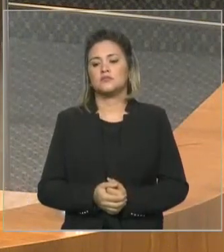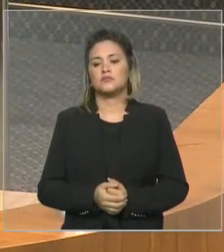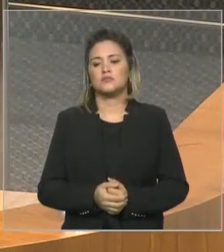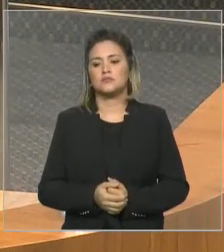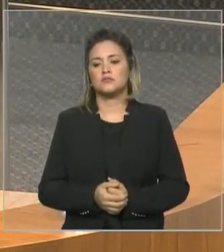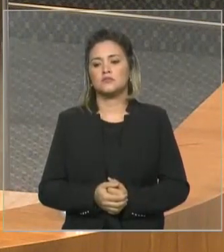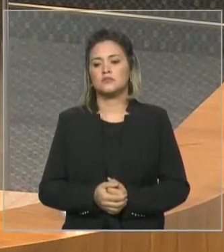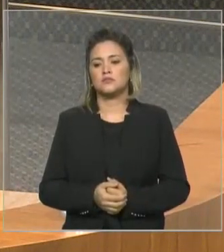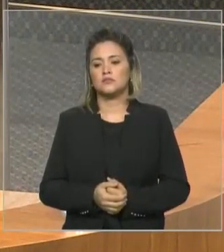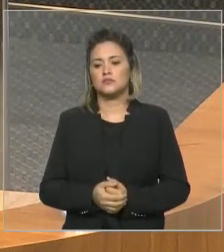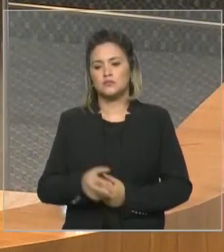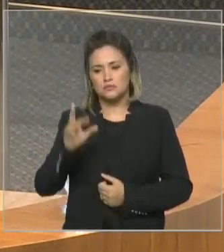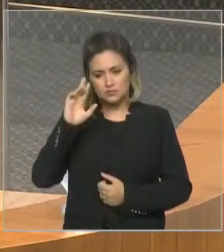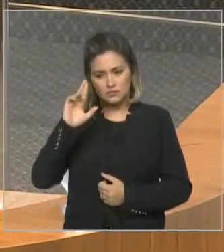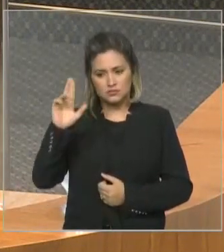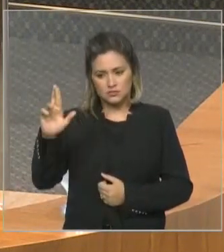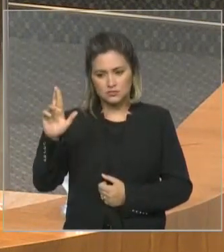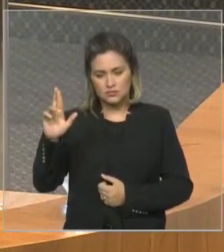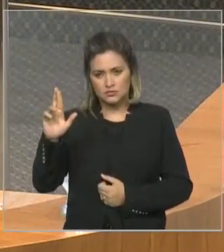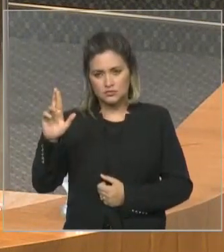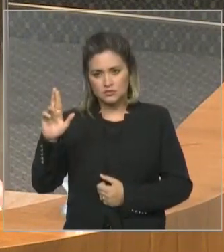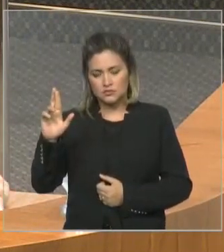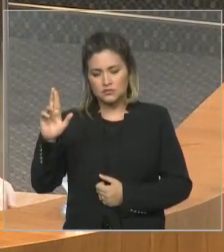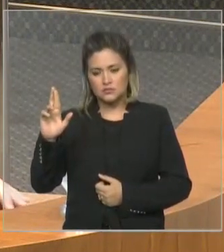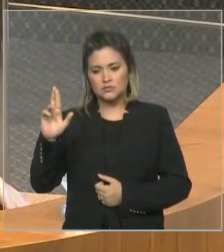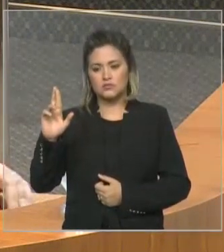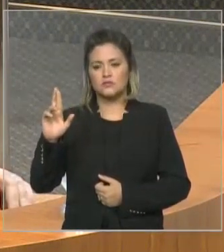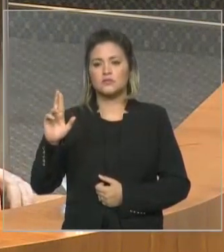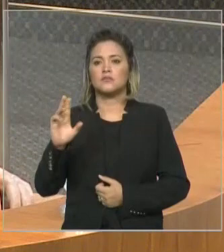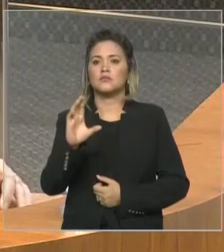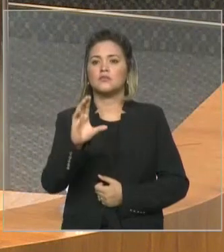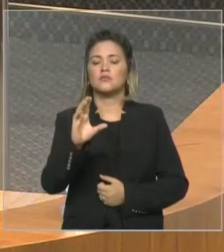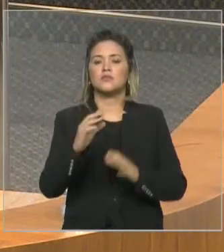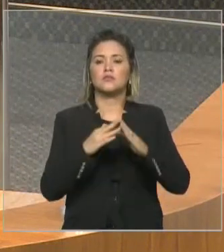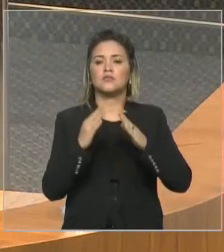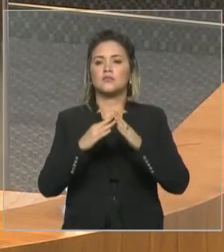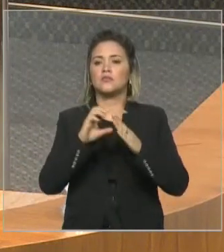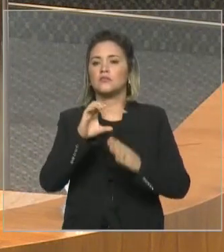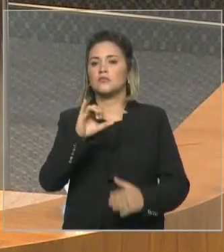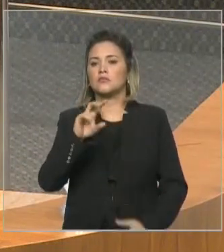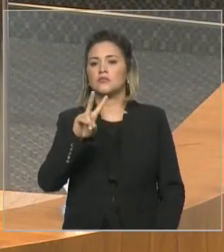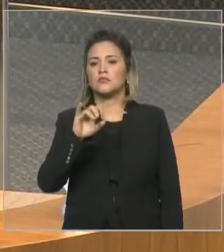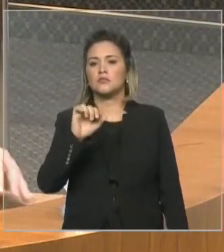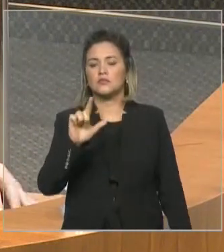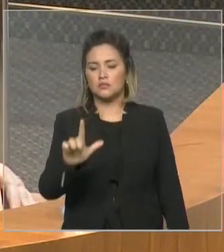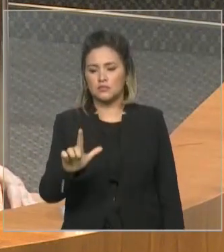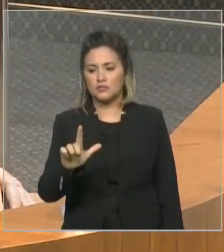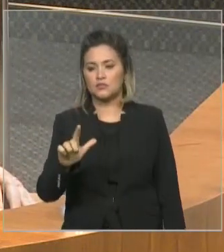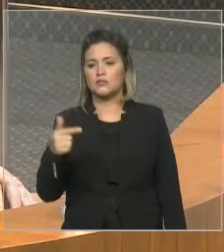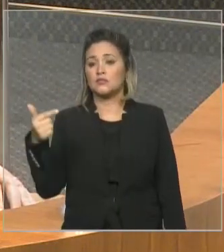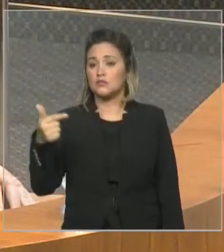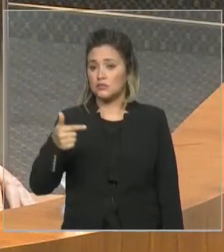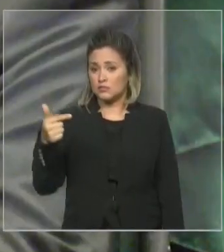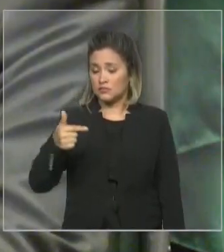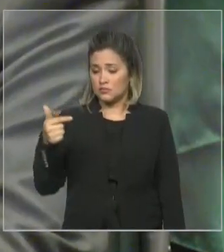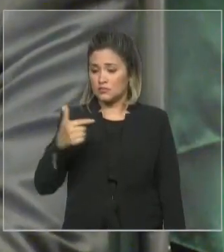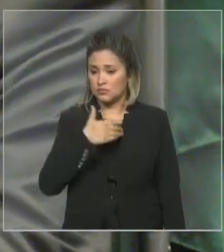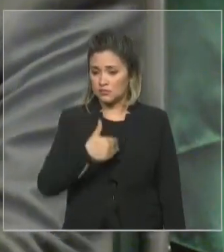para chefiar a Casa Civil do seu governo, do seu segundo governo, como assim foi feito no primeiro governo.